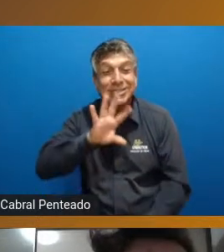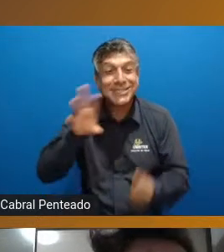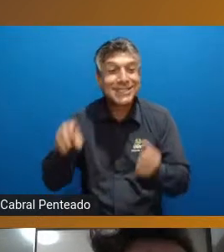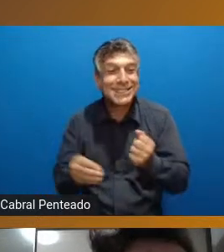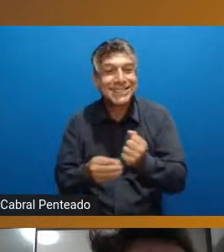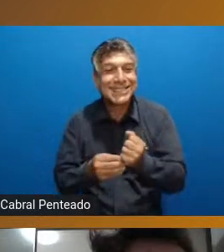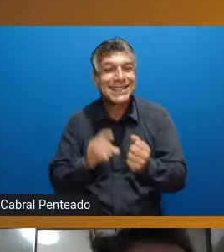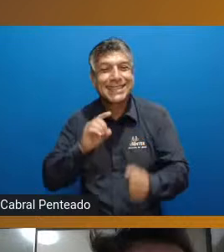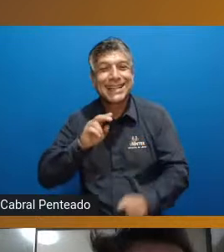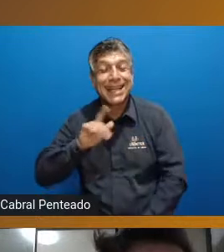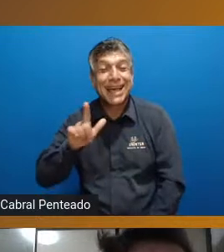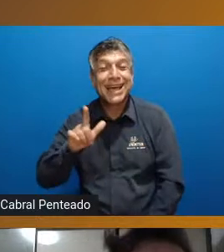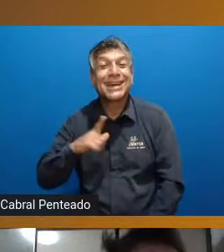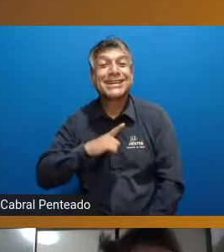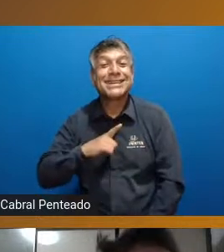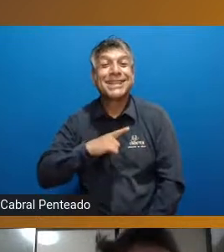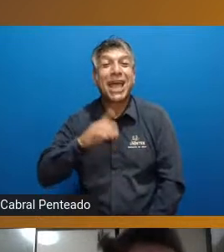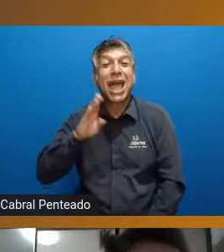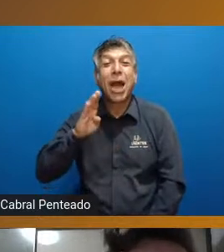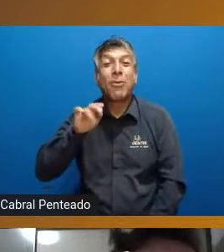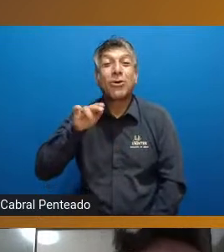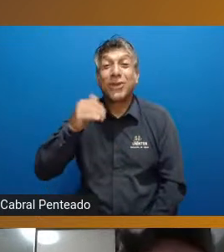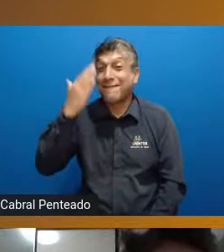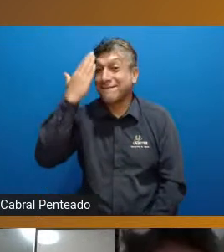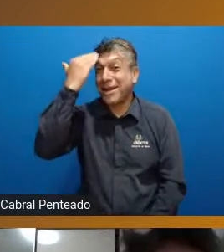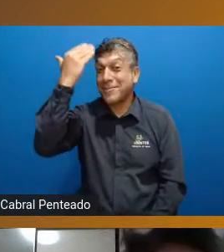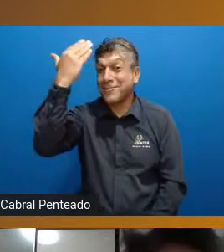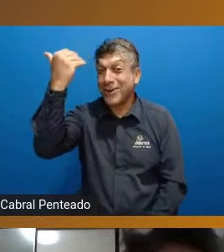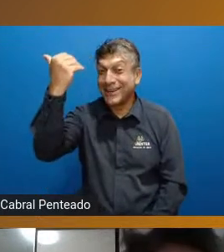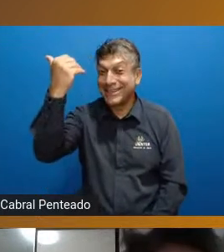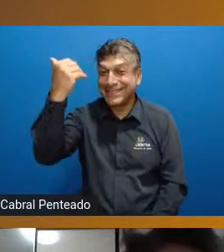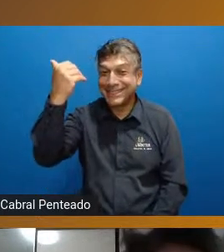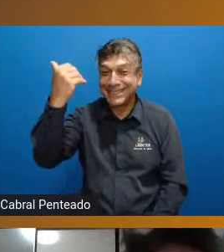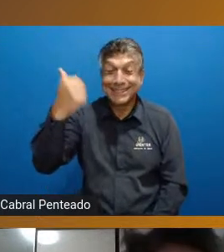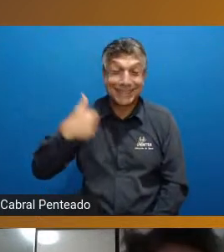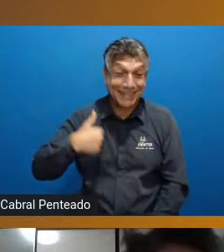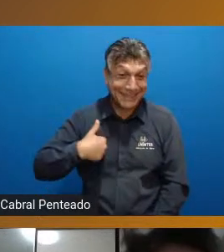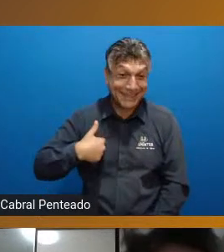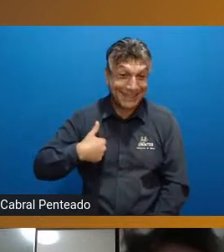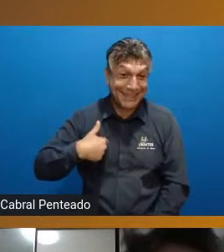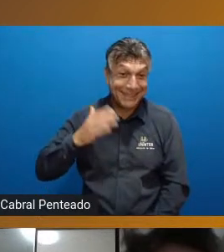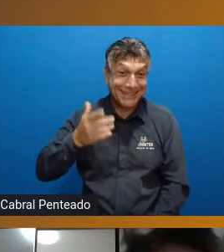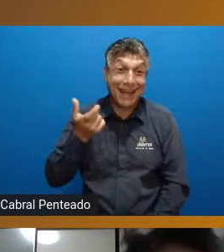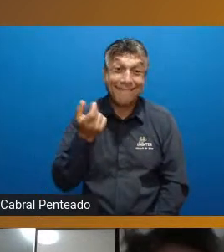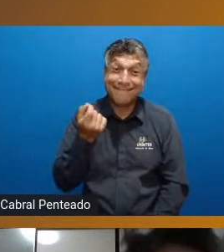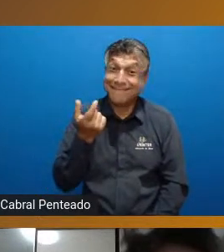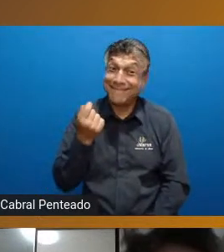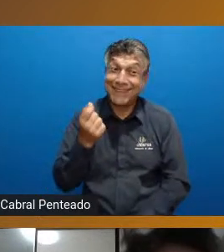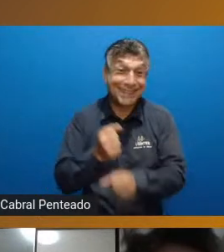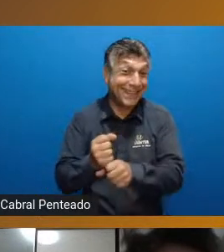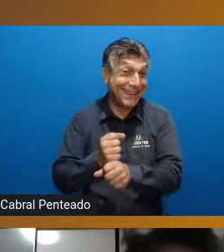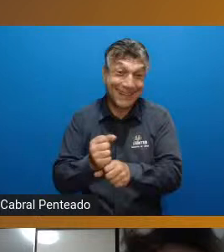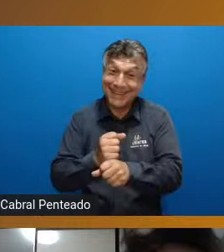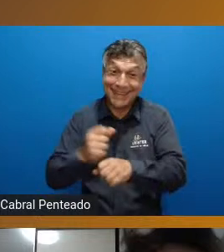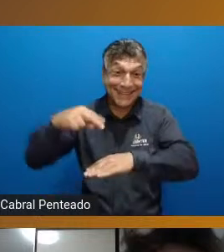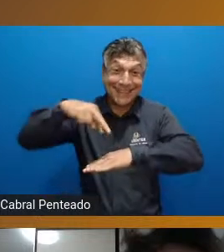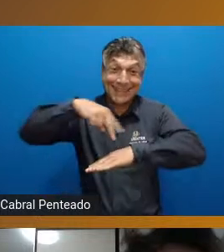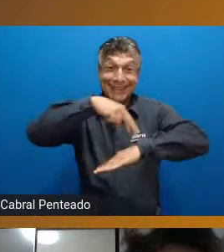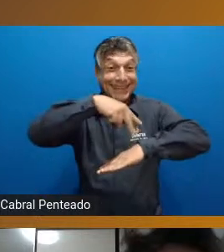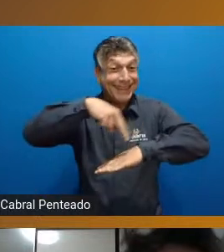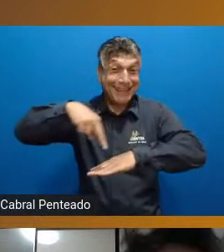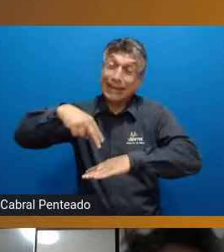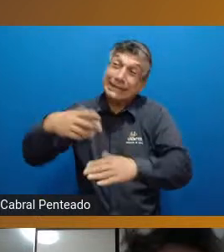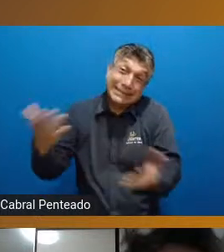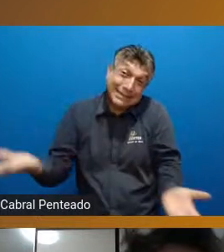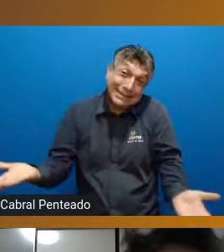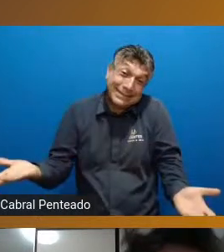nem pro Bolshoi a Rita vai poder ir mas olha Daniel eu tô há 20 anos no balé e eu também não fui pro Bolshoi então acho que de repente eu